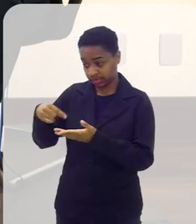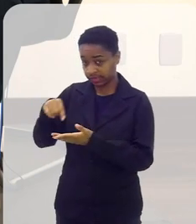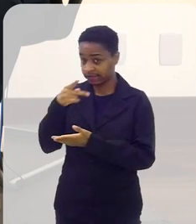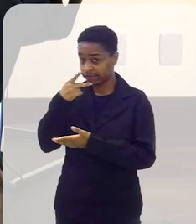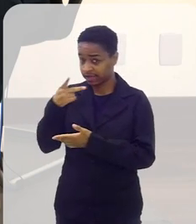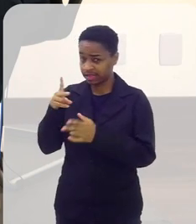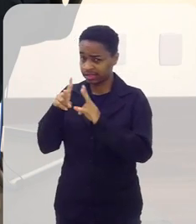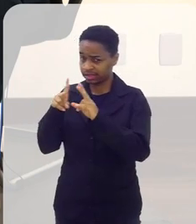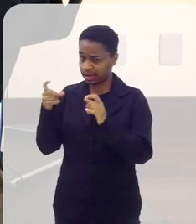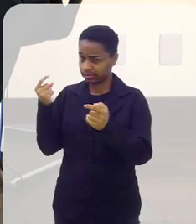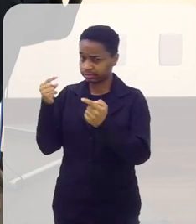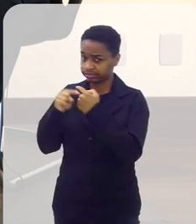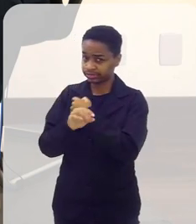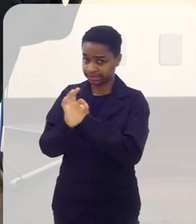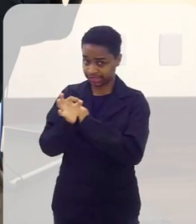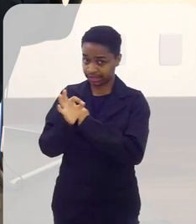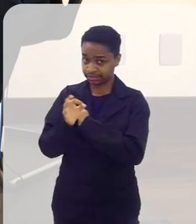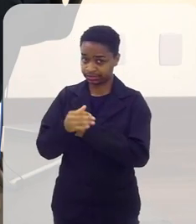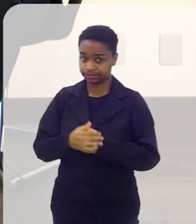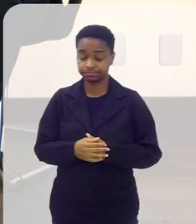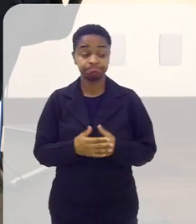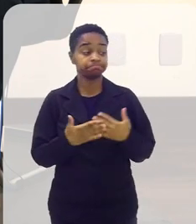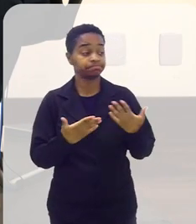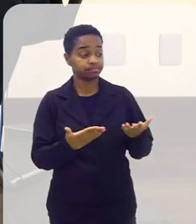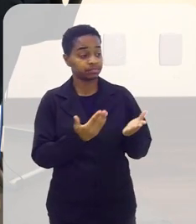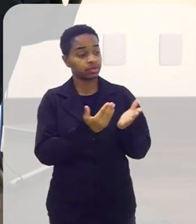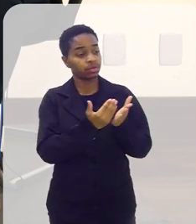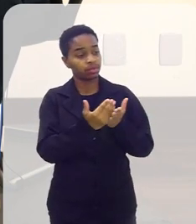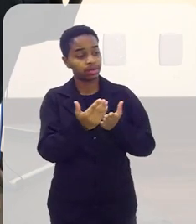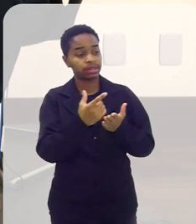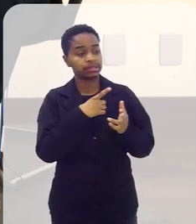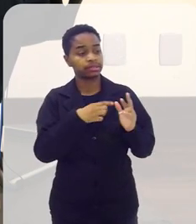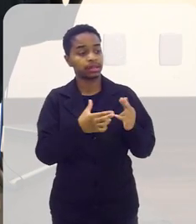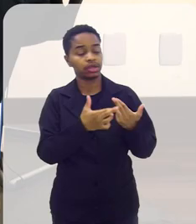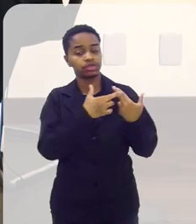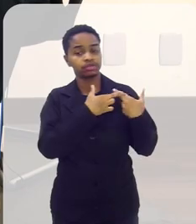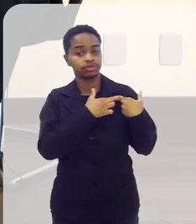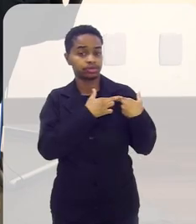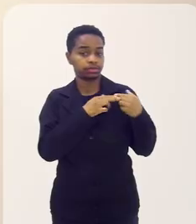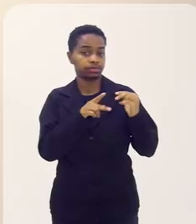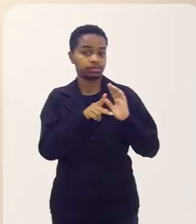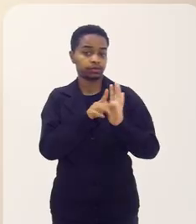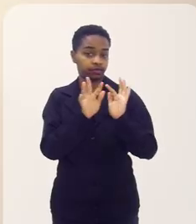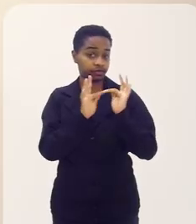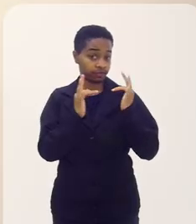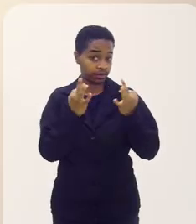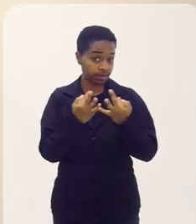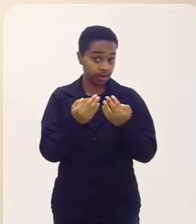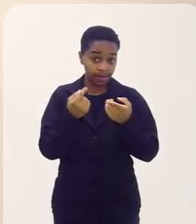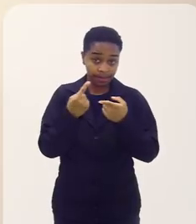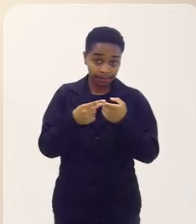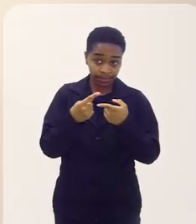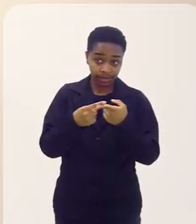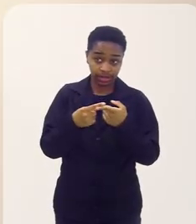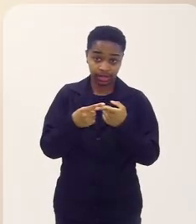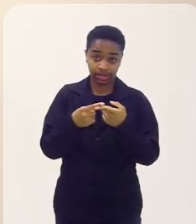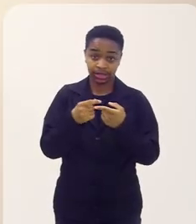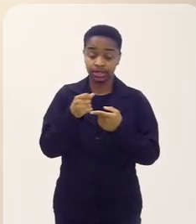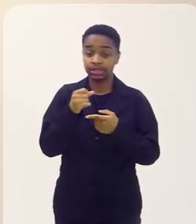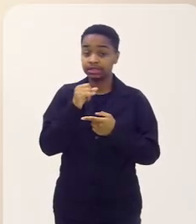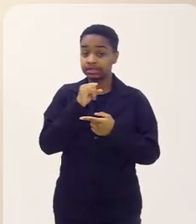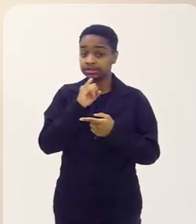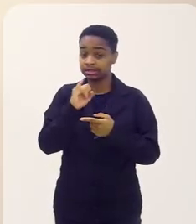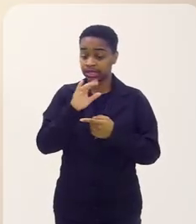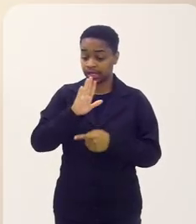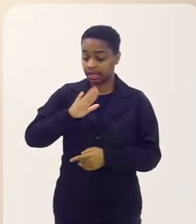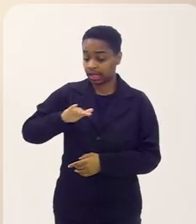falar de uma coisa completamente oposta inicialmente existe a responsabilidade dos pais que a pessoa se você bota